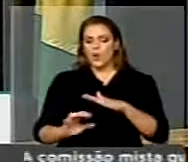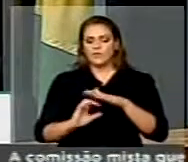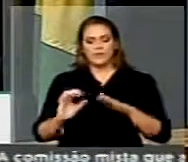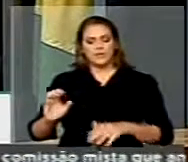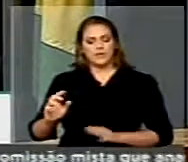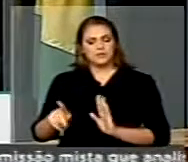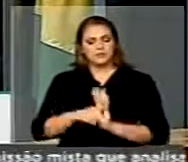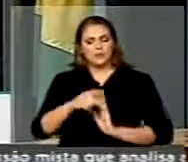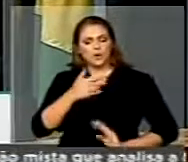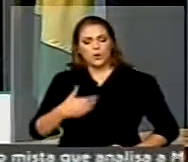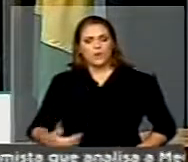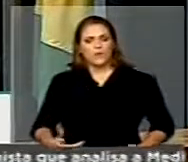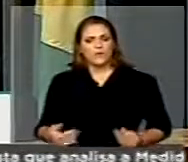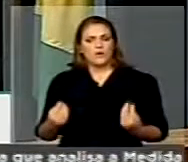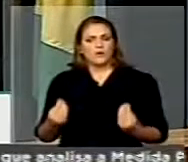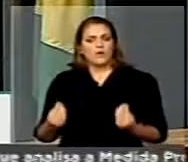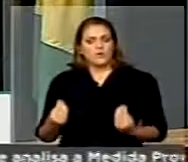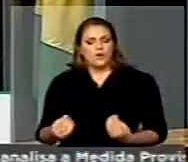Ora,